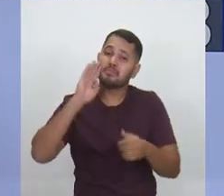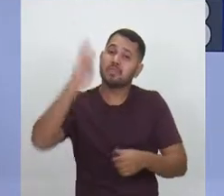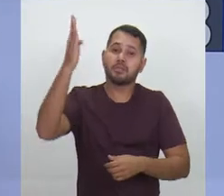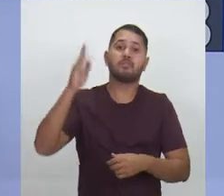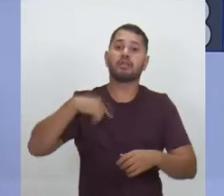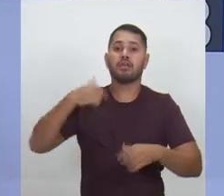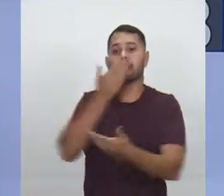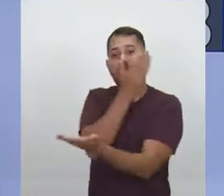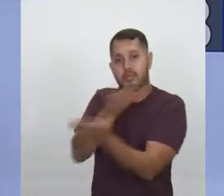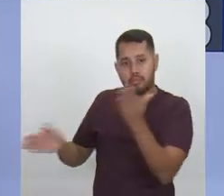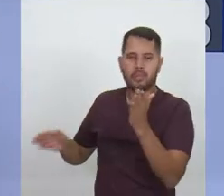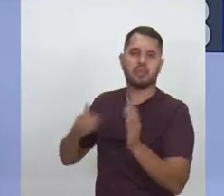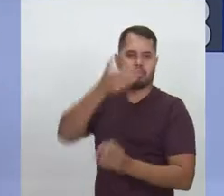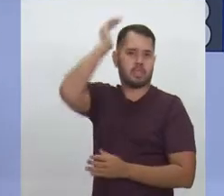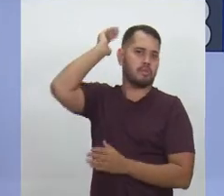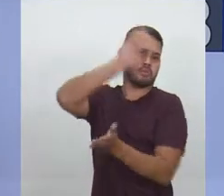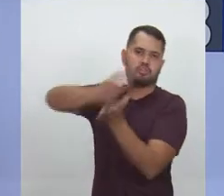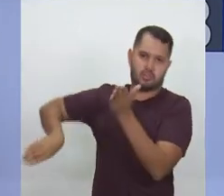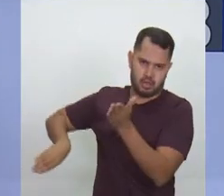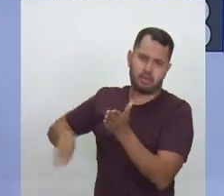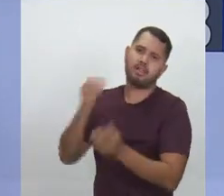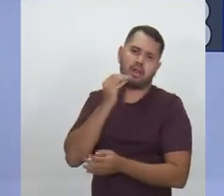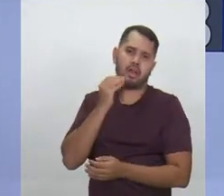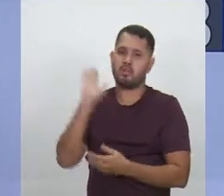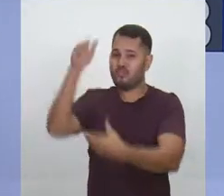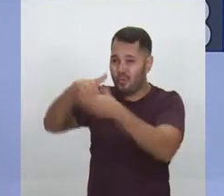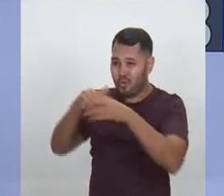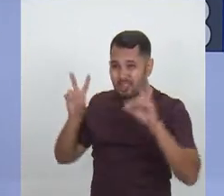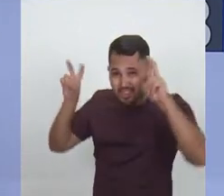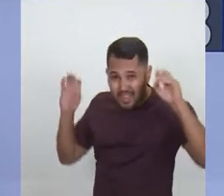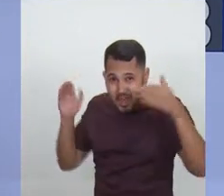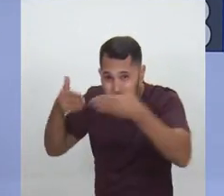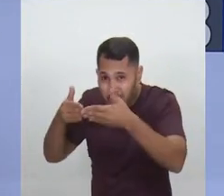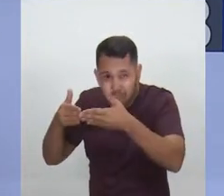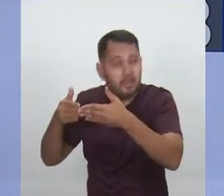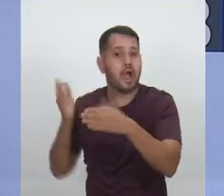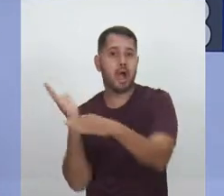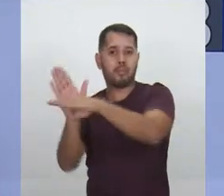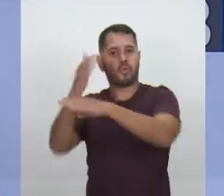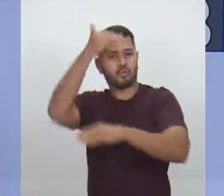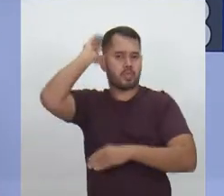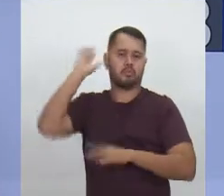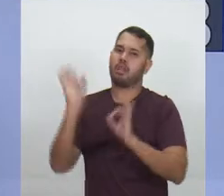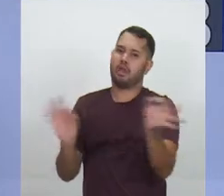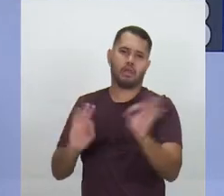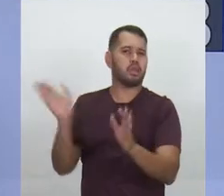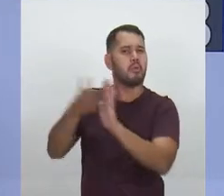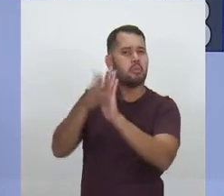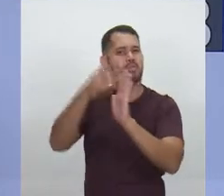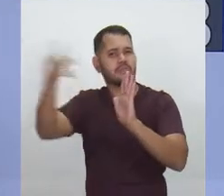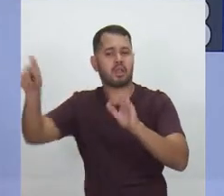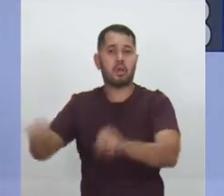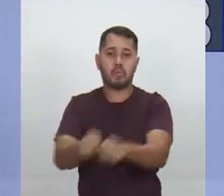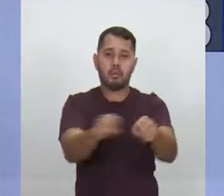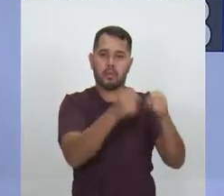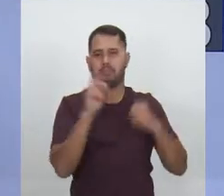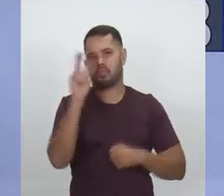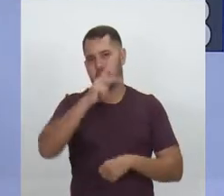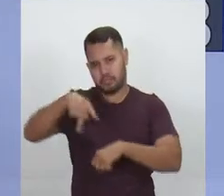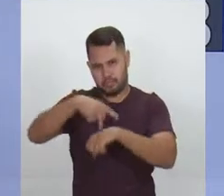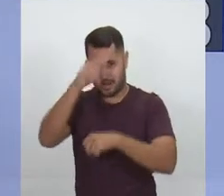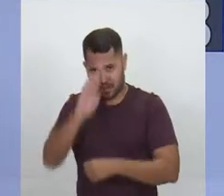é derrotar a turma do Temer. é não eleger ninguém que apoiou o Temer e as suas propostas que vêm destruindo com o Brasil.